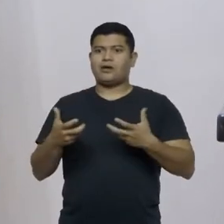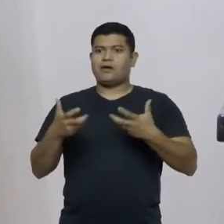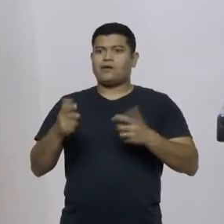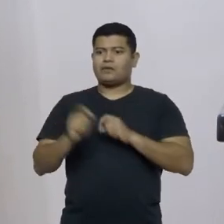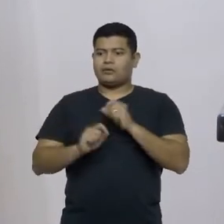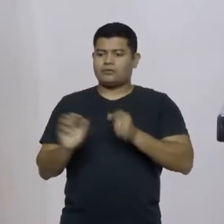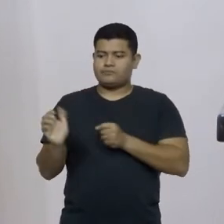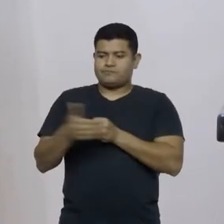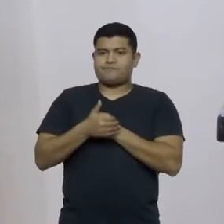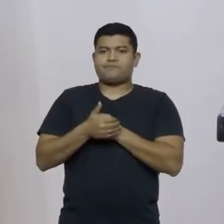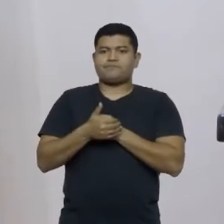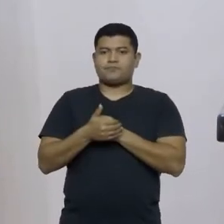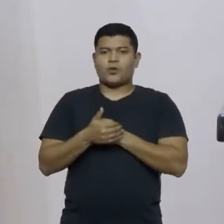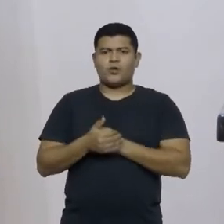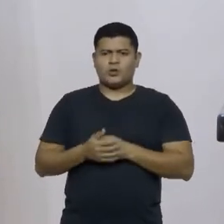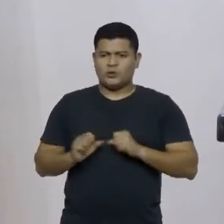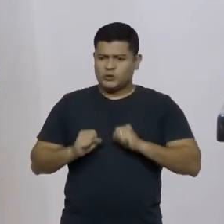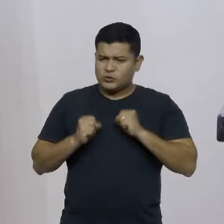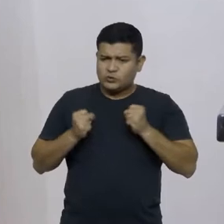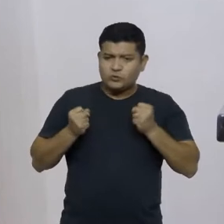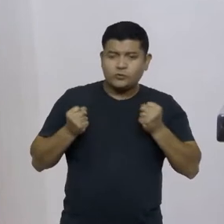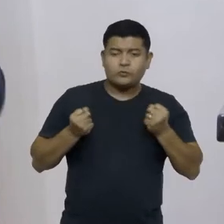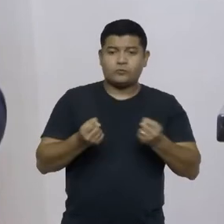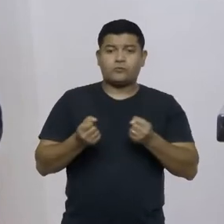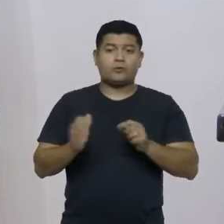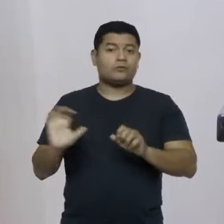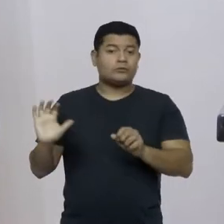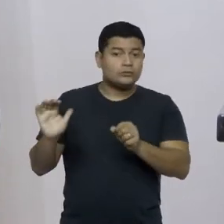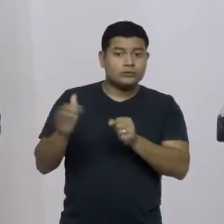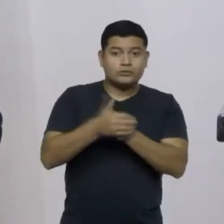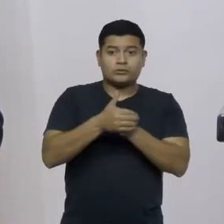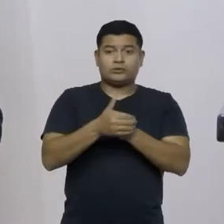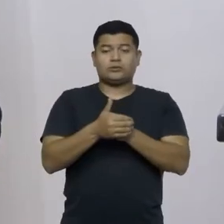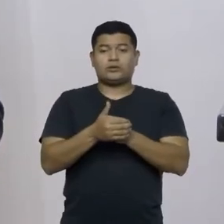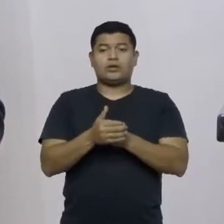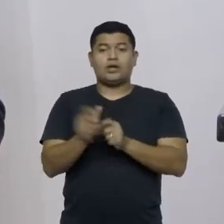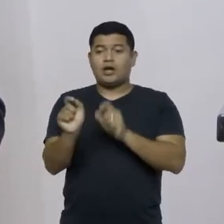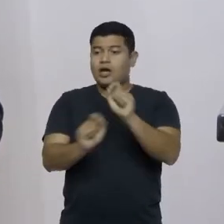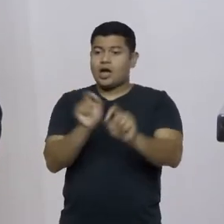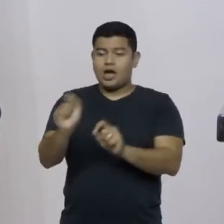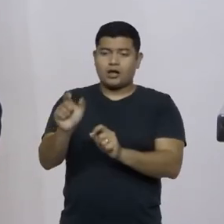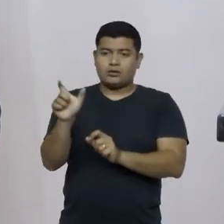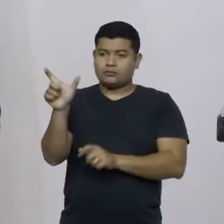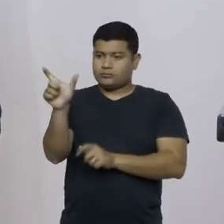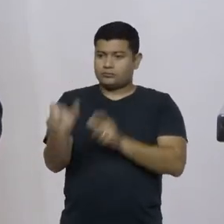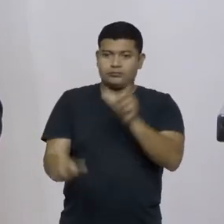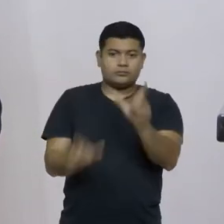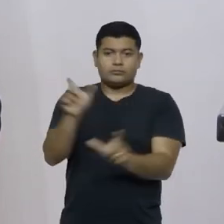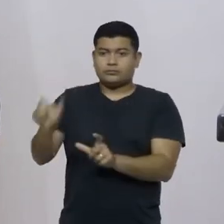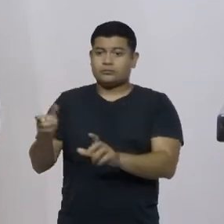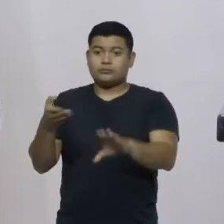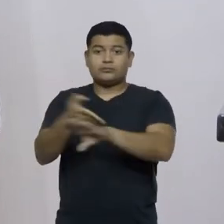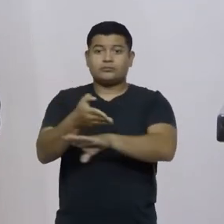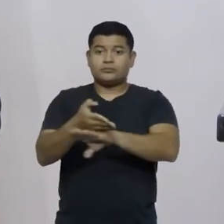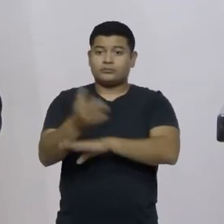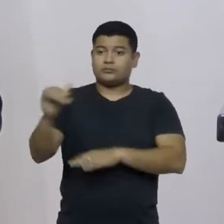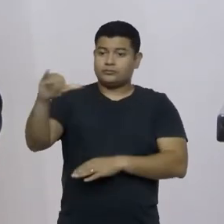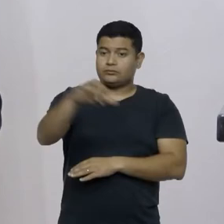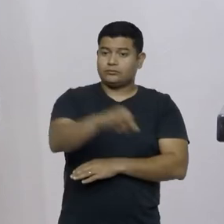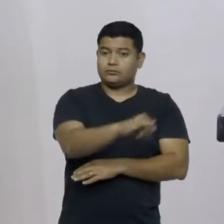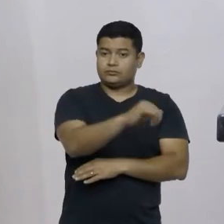com unhas e dentes para esconder quem são os tripulantes das aeronaves do governo do Estado.